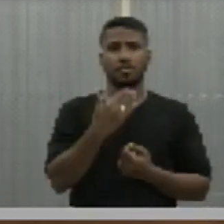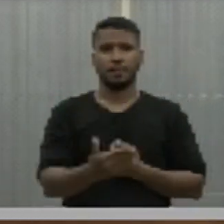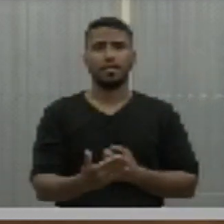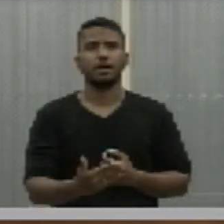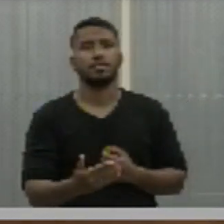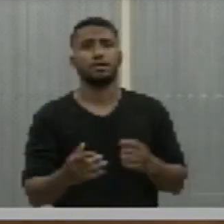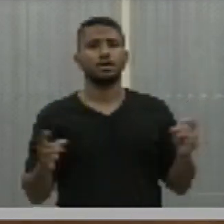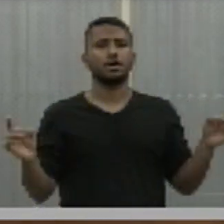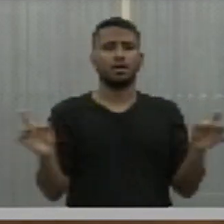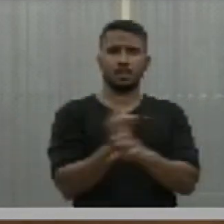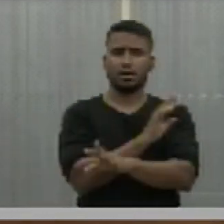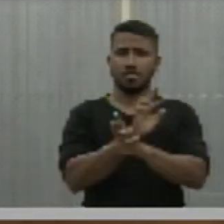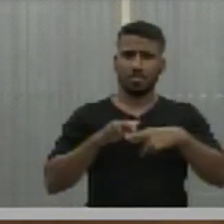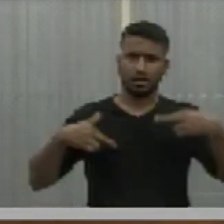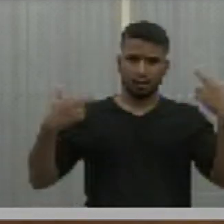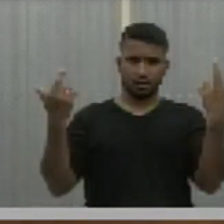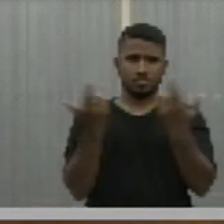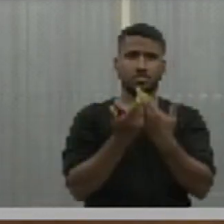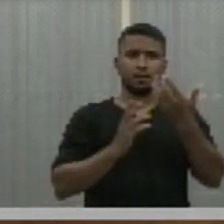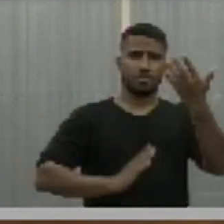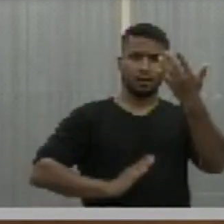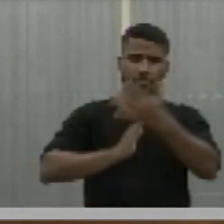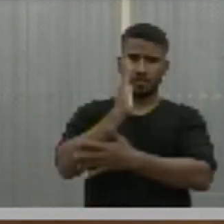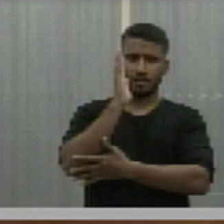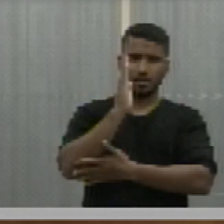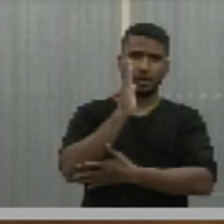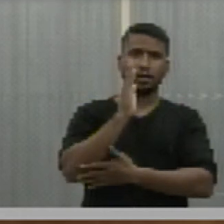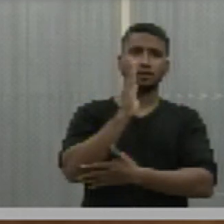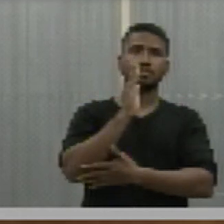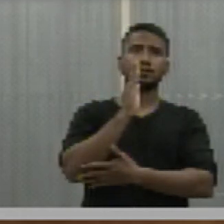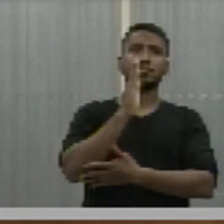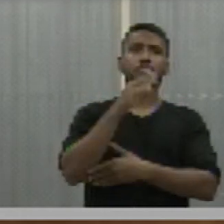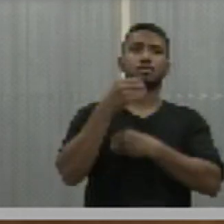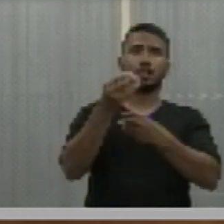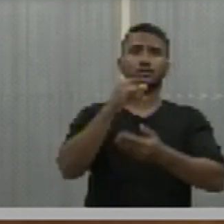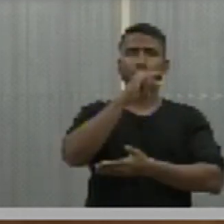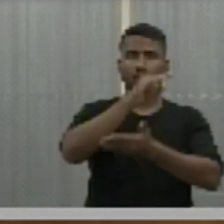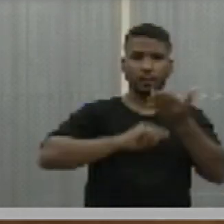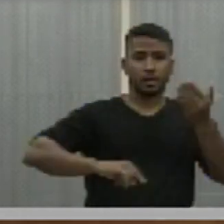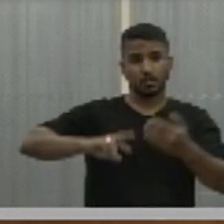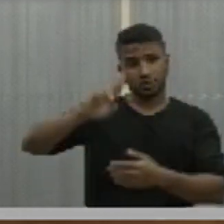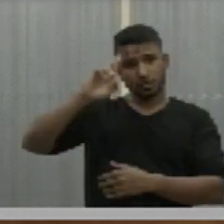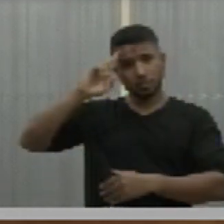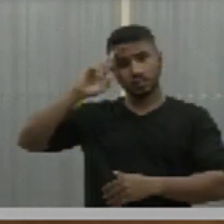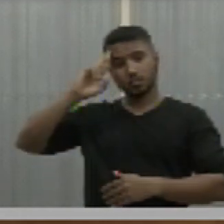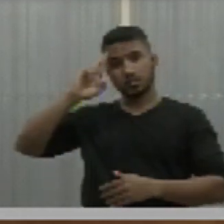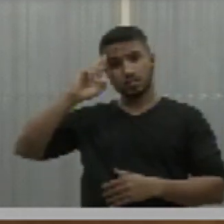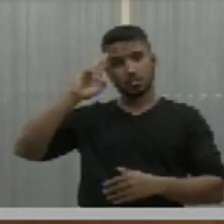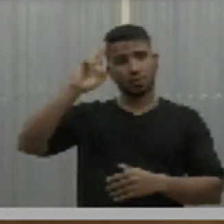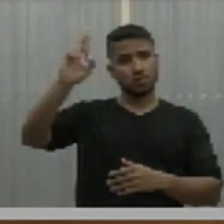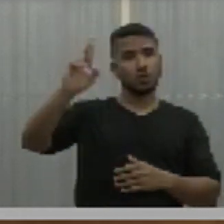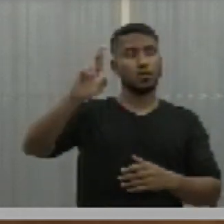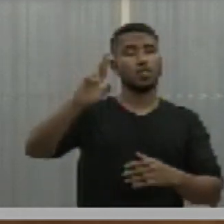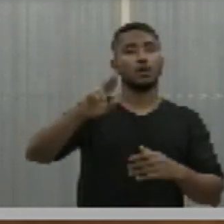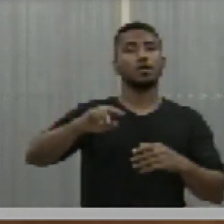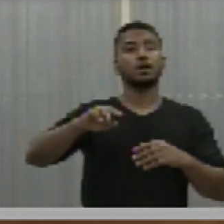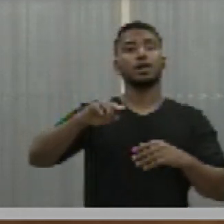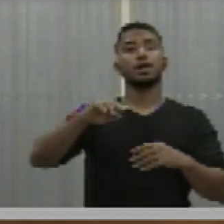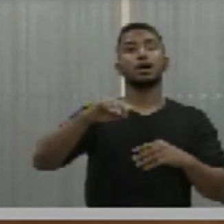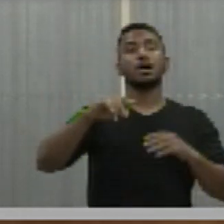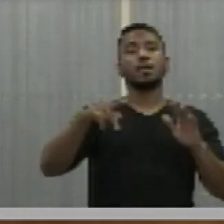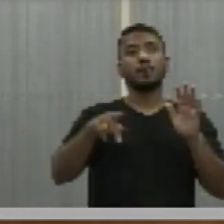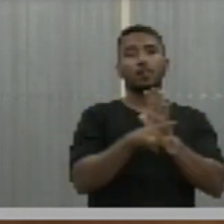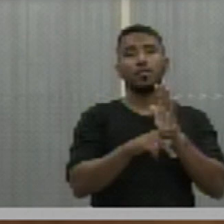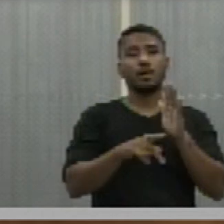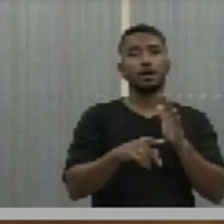e querendo, após ouvir o plenário, e com aprovação, deixe que sejam encaminhados os pedintes de o senhor gerente operacional, no Estado do Piauí e na Agência